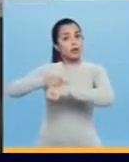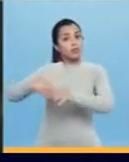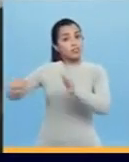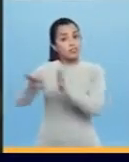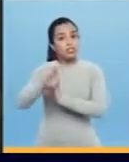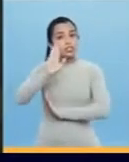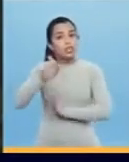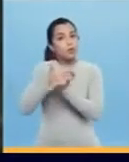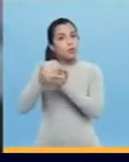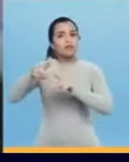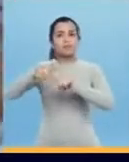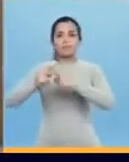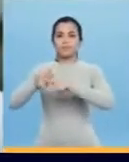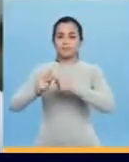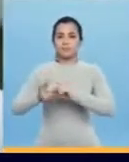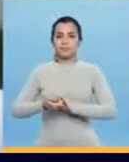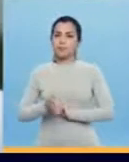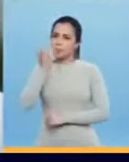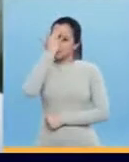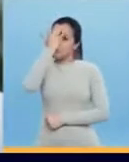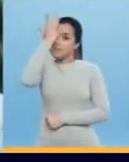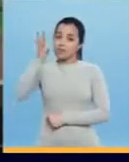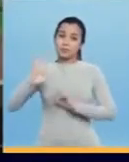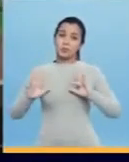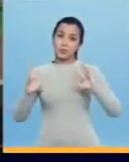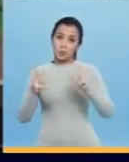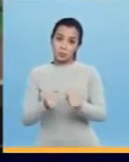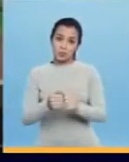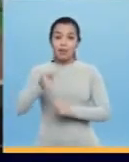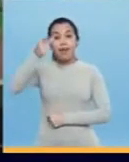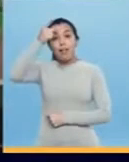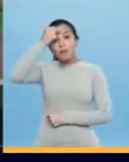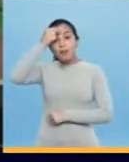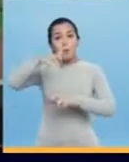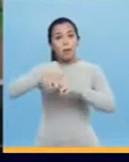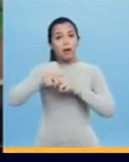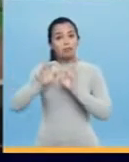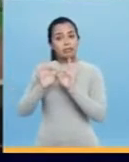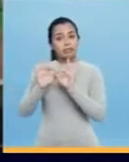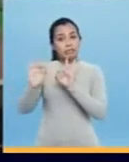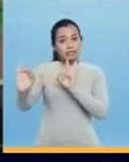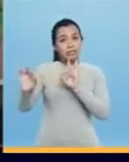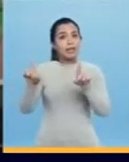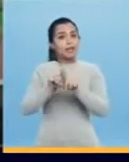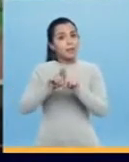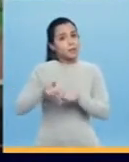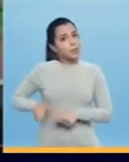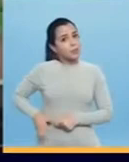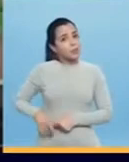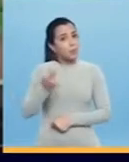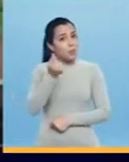já instala as peças E já começa a fazer o serviço Com a mão na roda né Pra todo mundo né Aliviou a distância Aliviou o